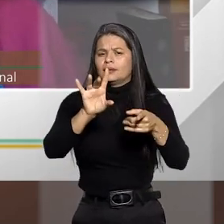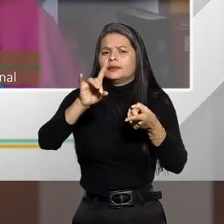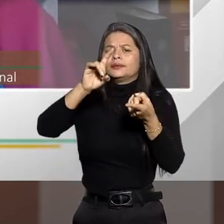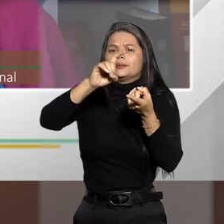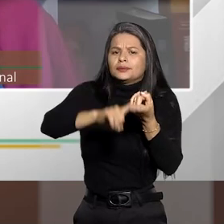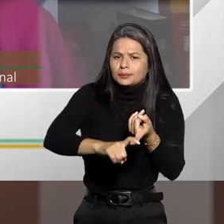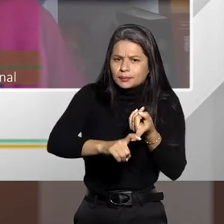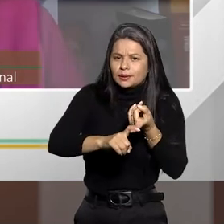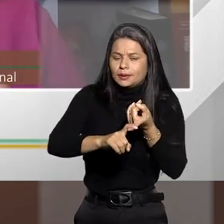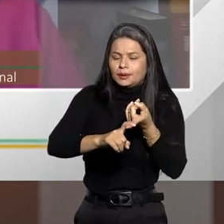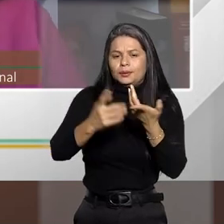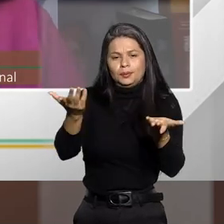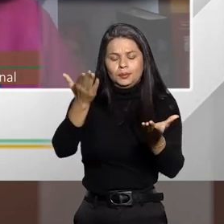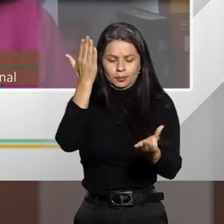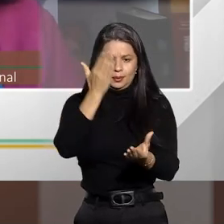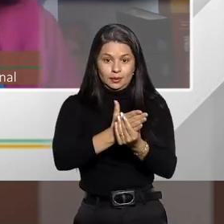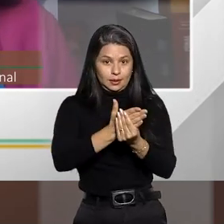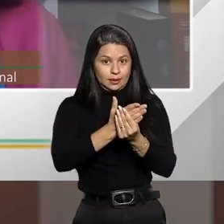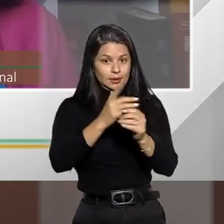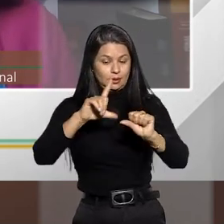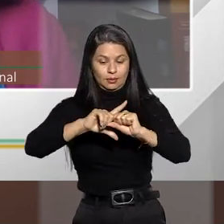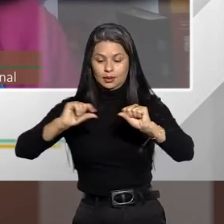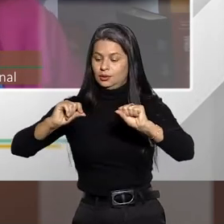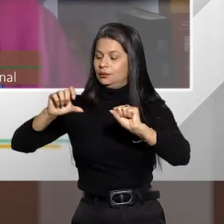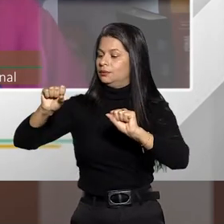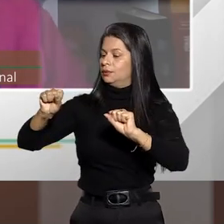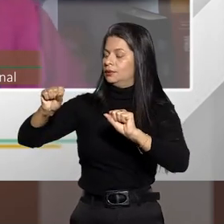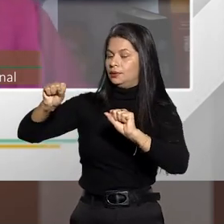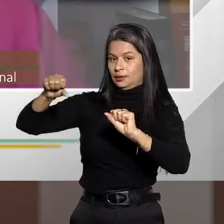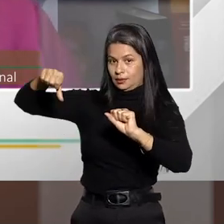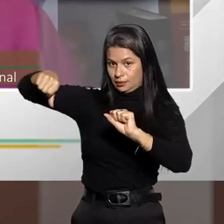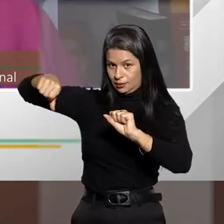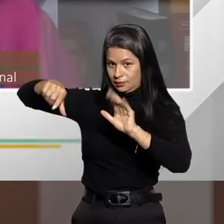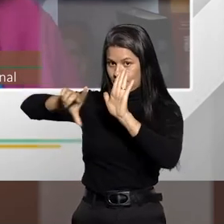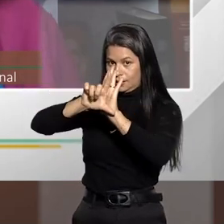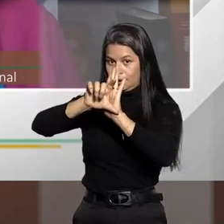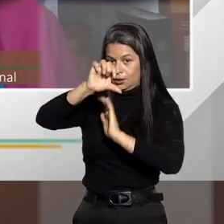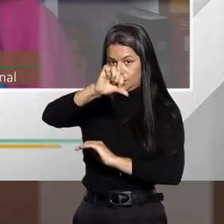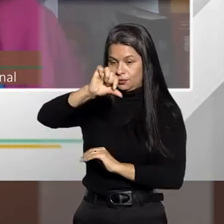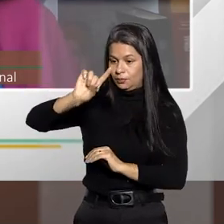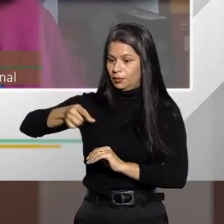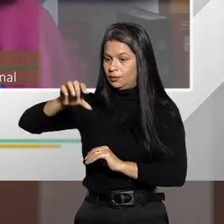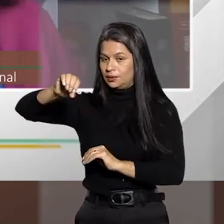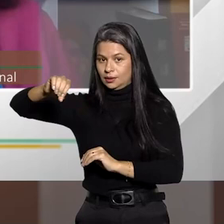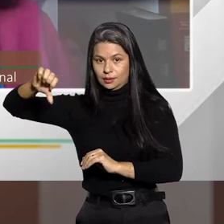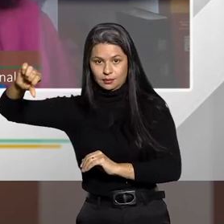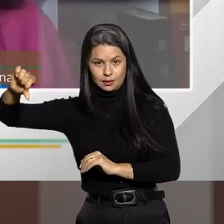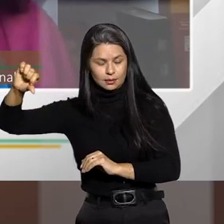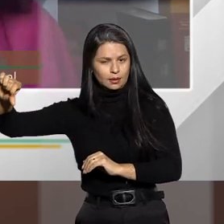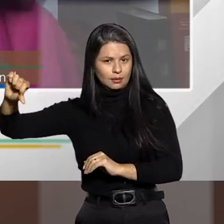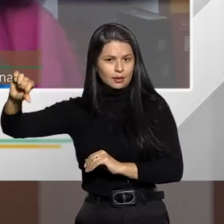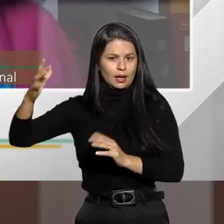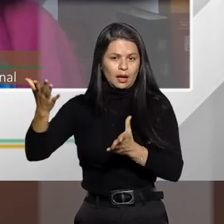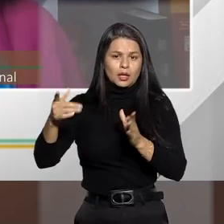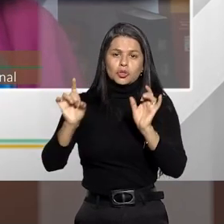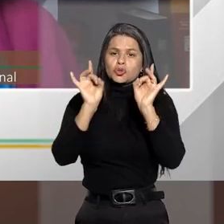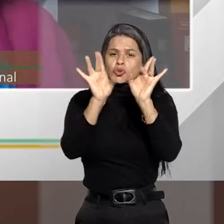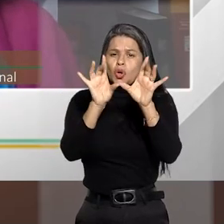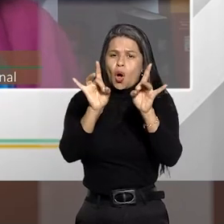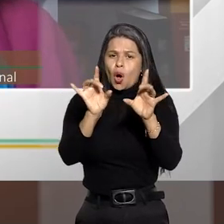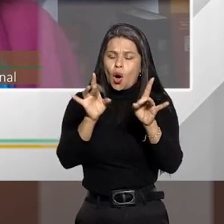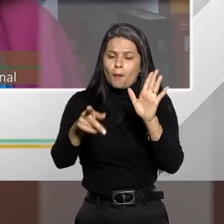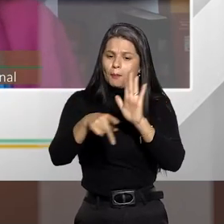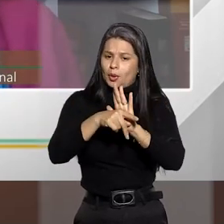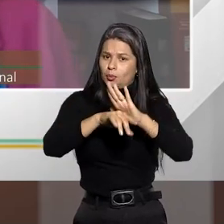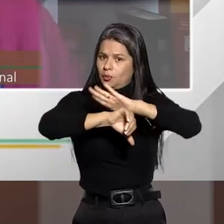condicional do processo, que está no artigo 89 da Lei 9.099, ela não está restrita a essas